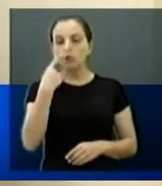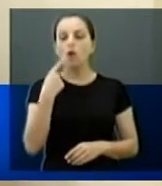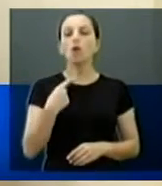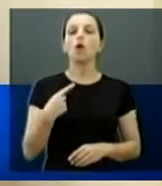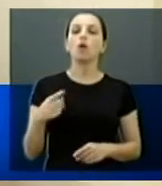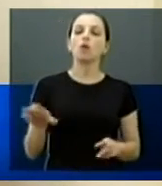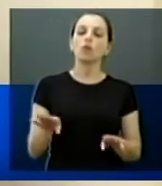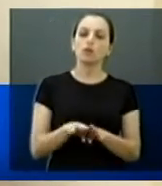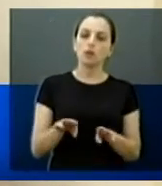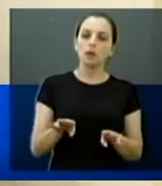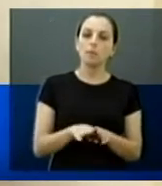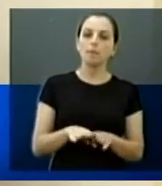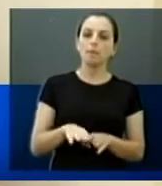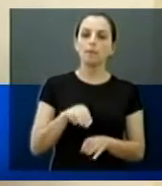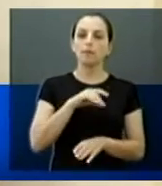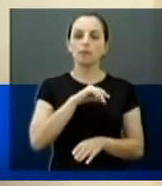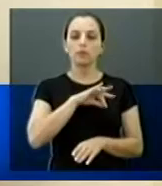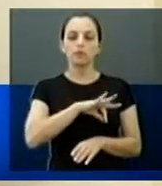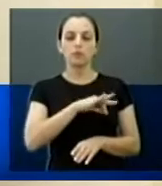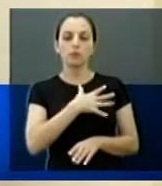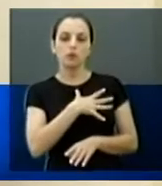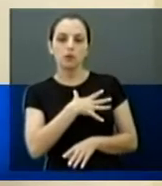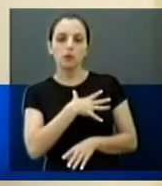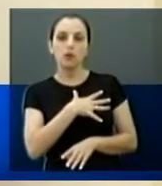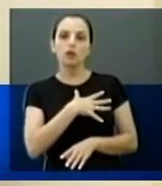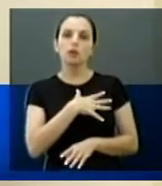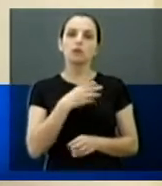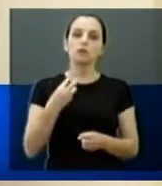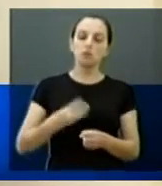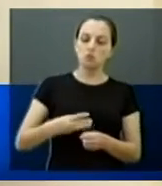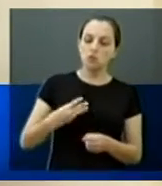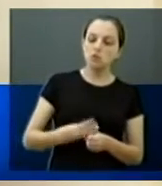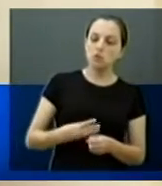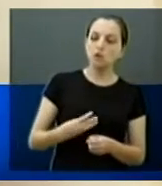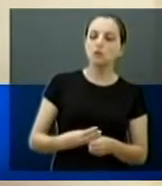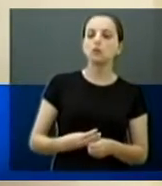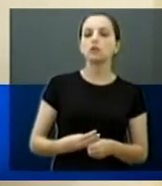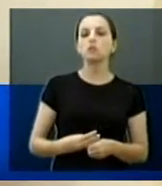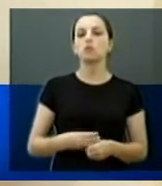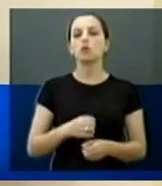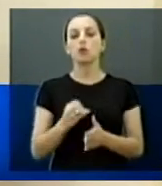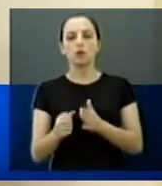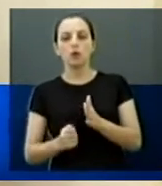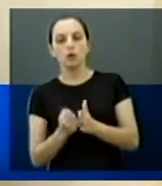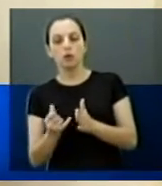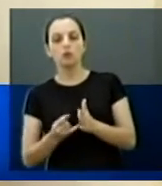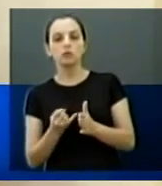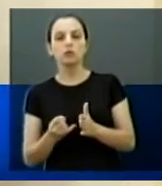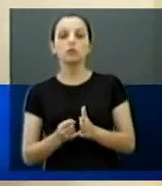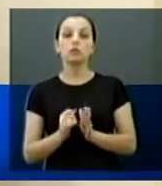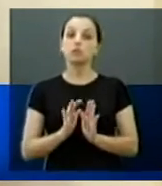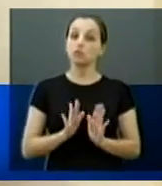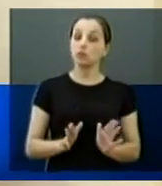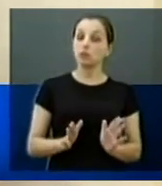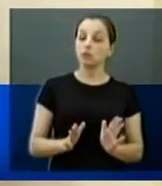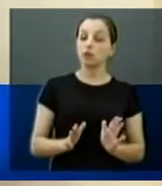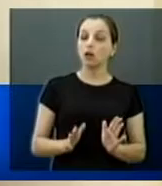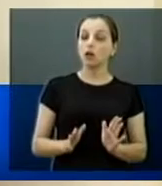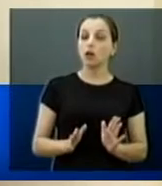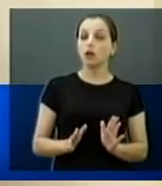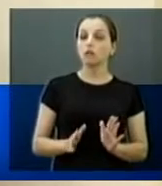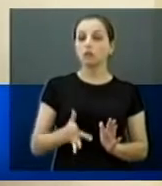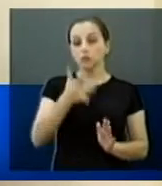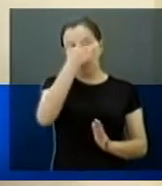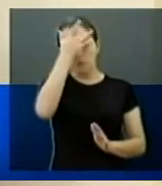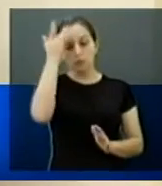Contatos, da Polícia Militar, Guarda Municipal, Casa Transitória e Associação São Pio. Então, são meios que o cidadão vai